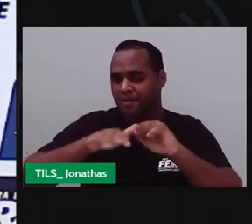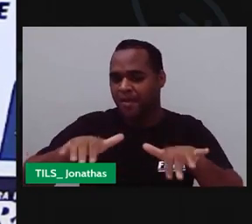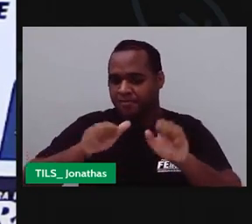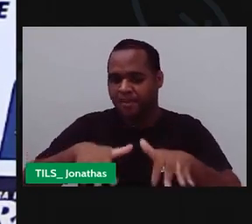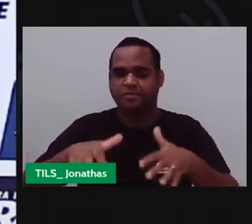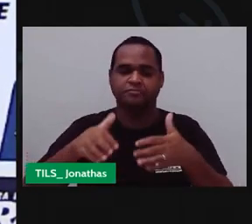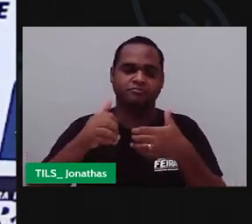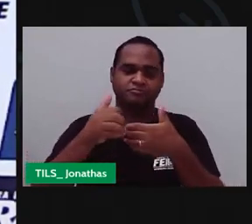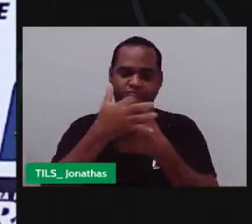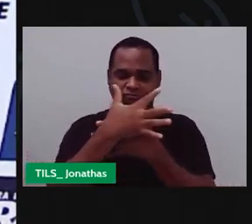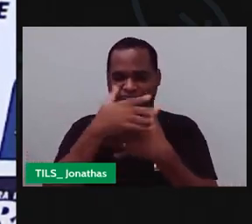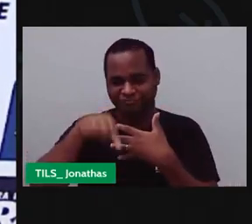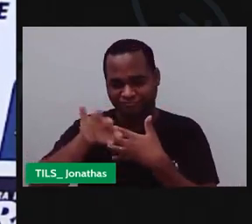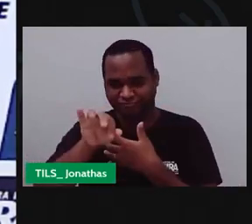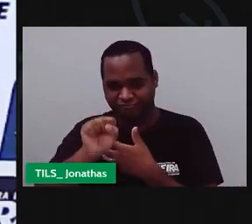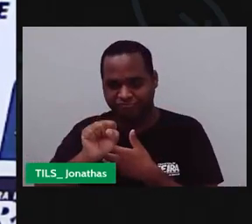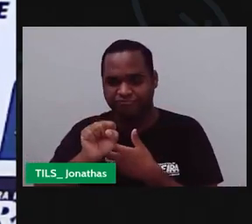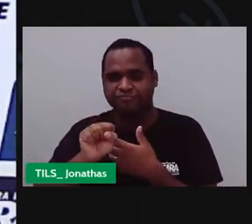cidade Com